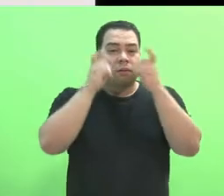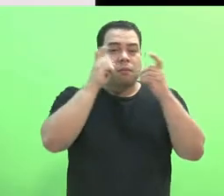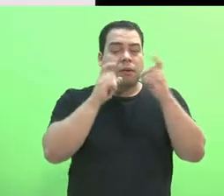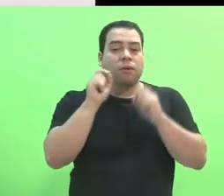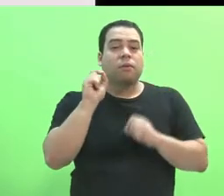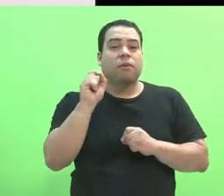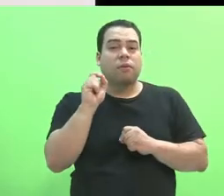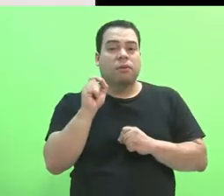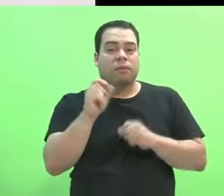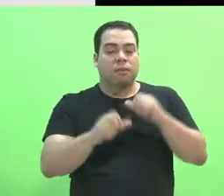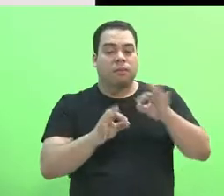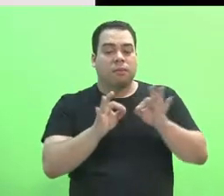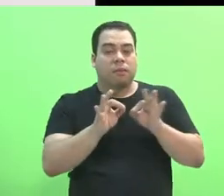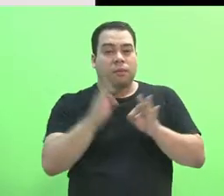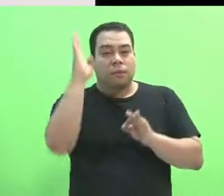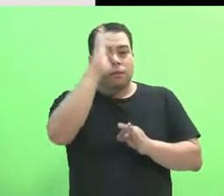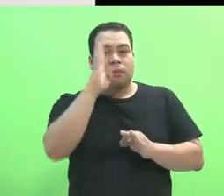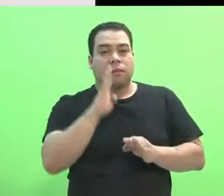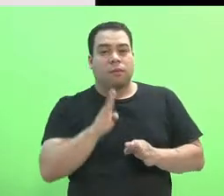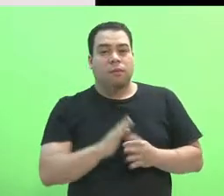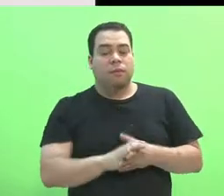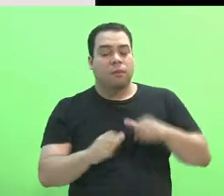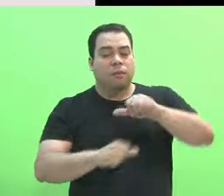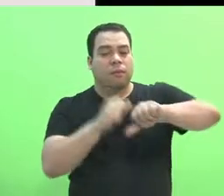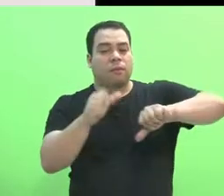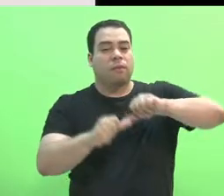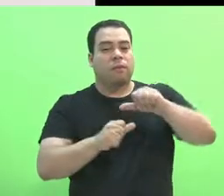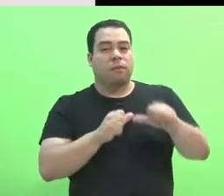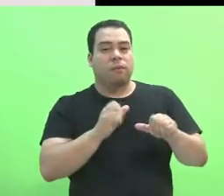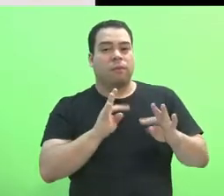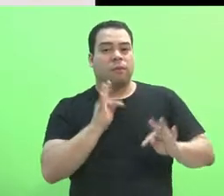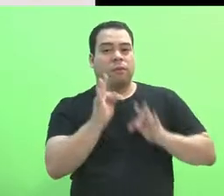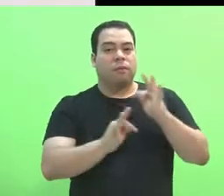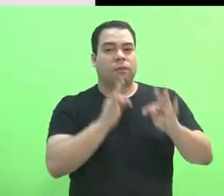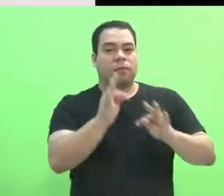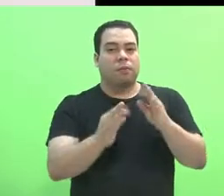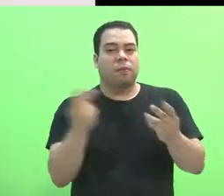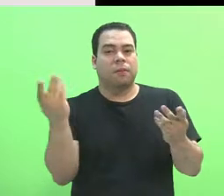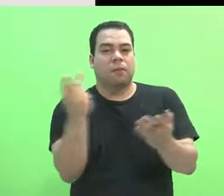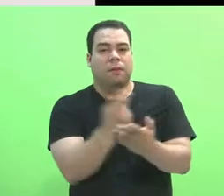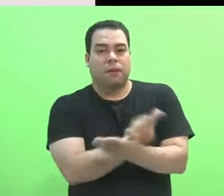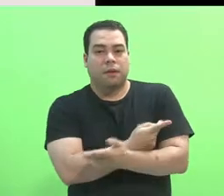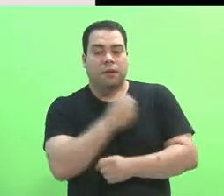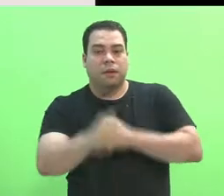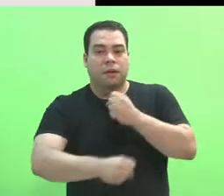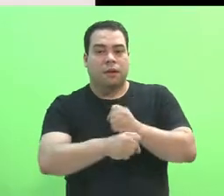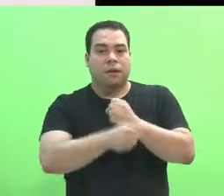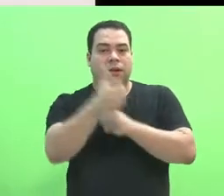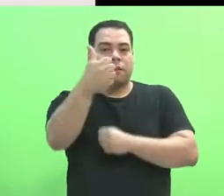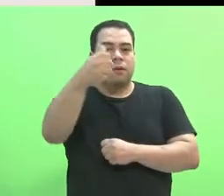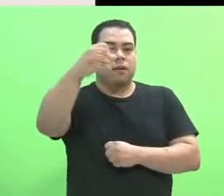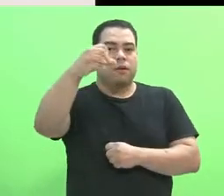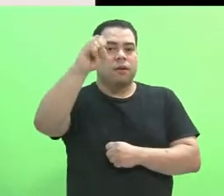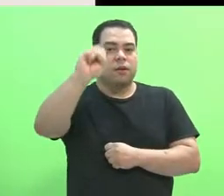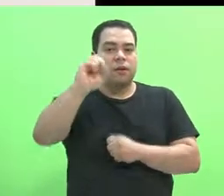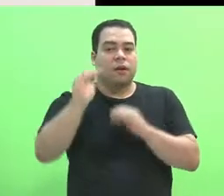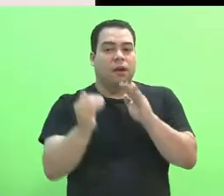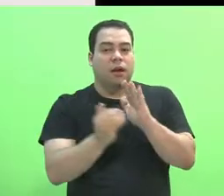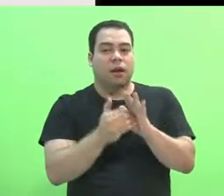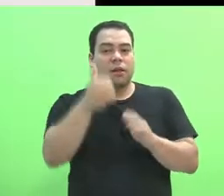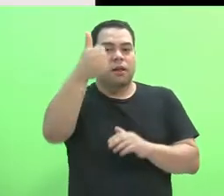país para a revolução tecnológica ocorrida entre os anos de 1980 e